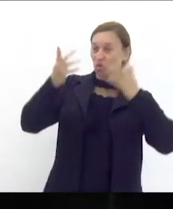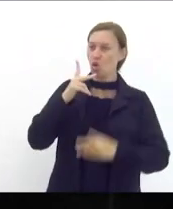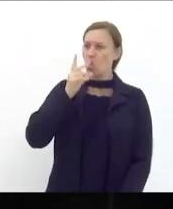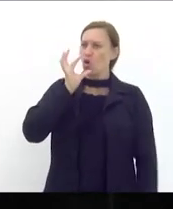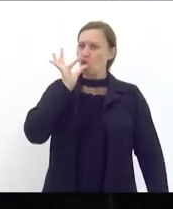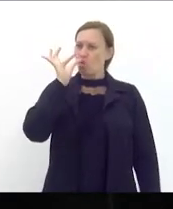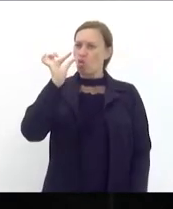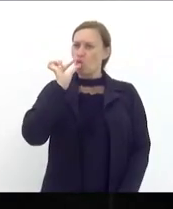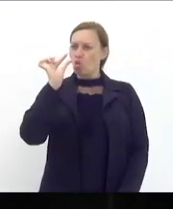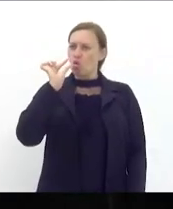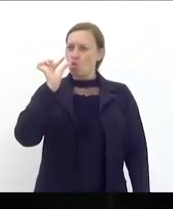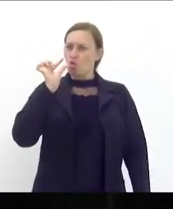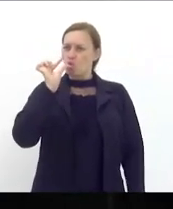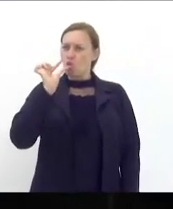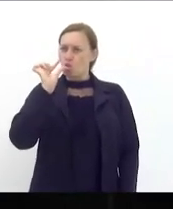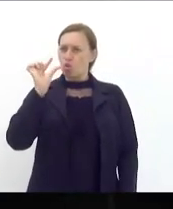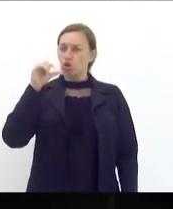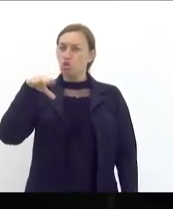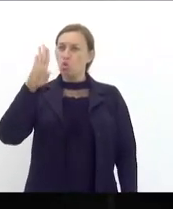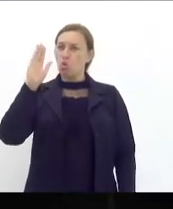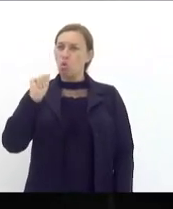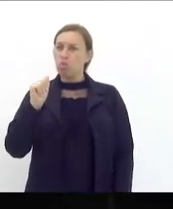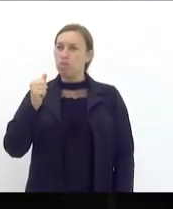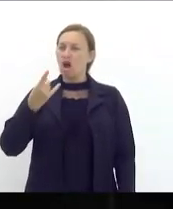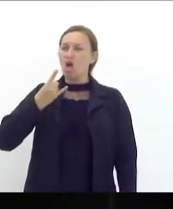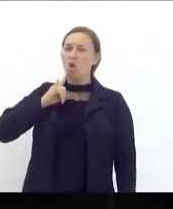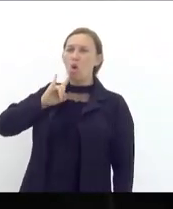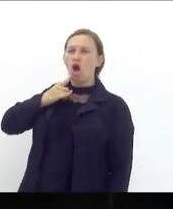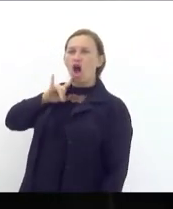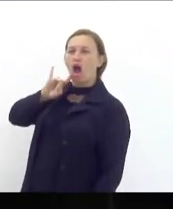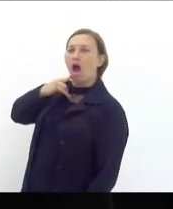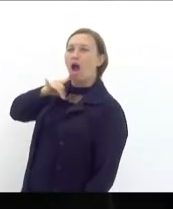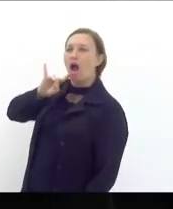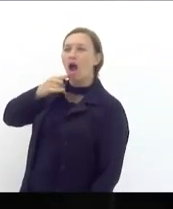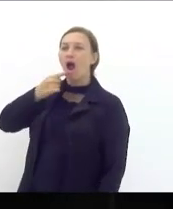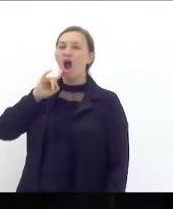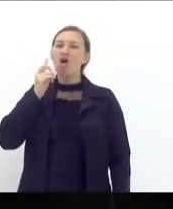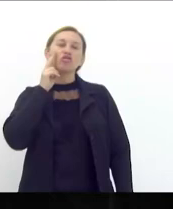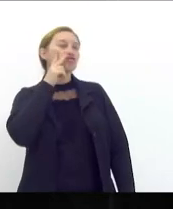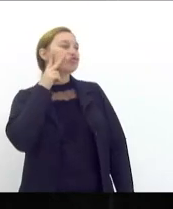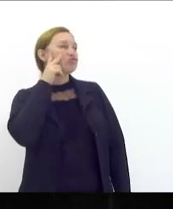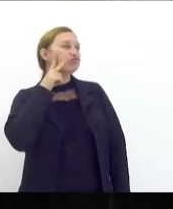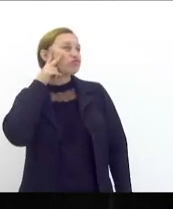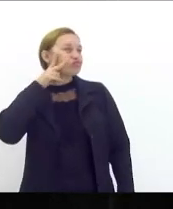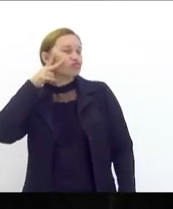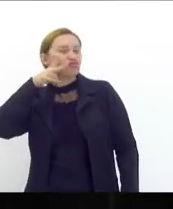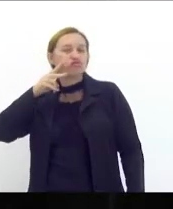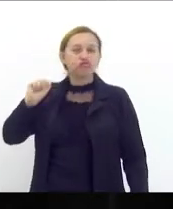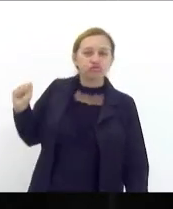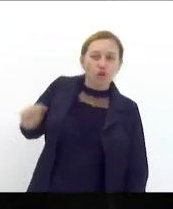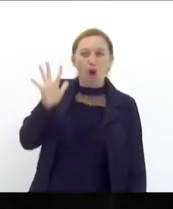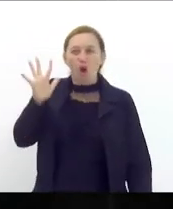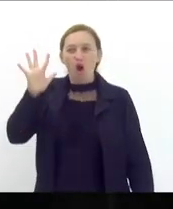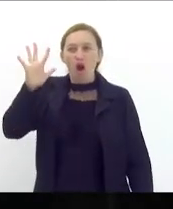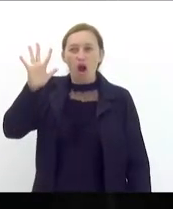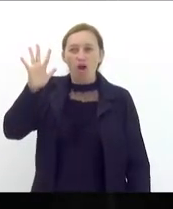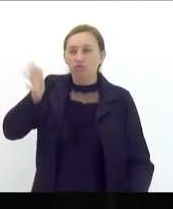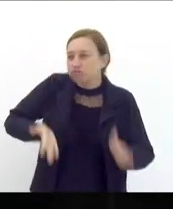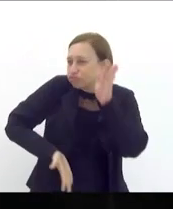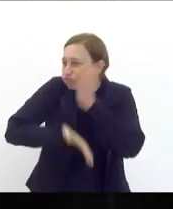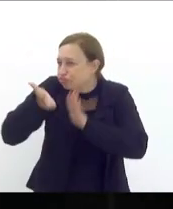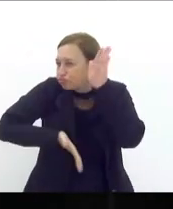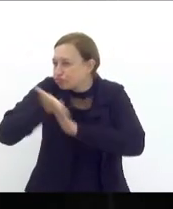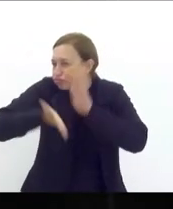cubanos a uísques a vinhos caríssimos viagens